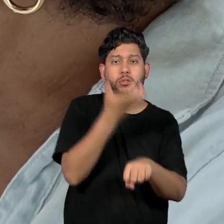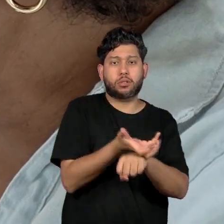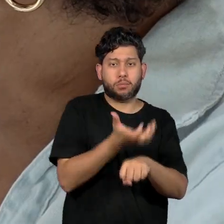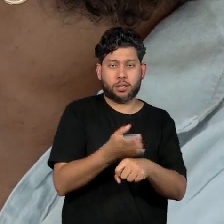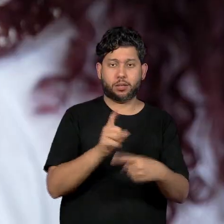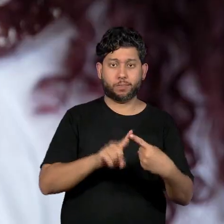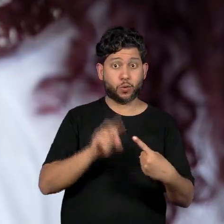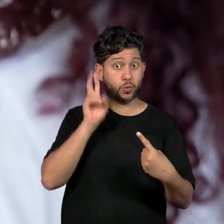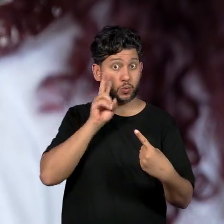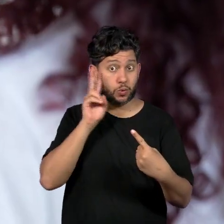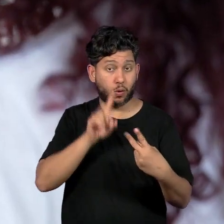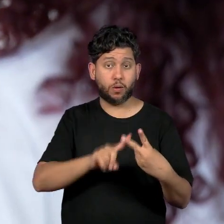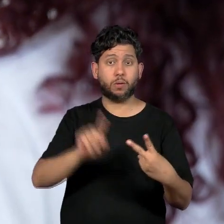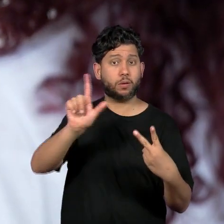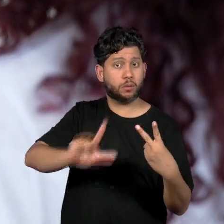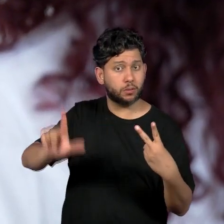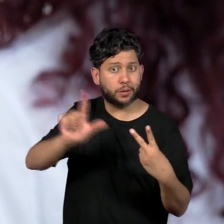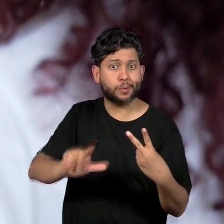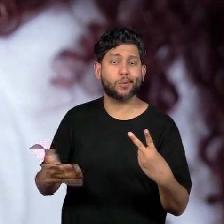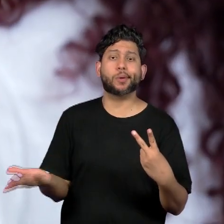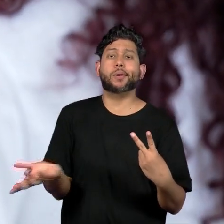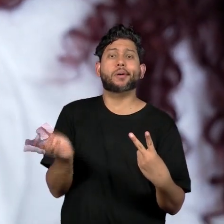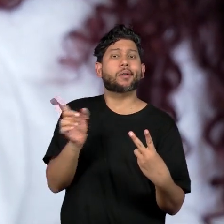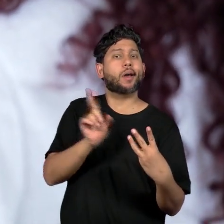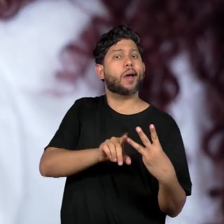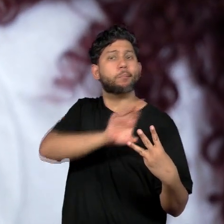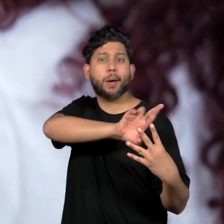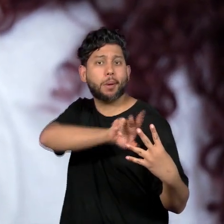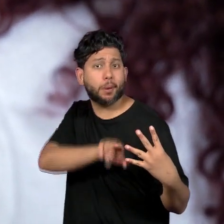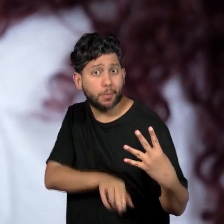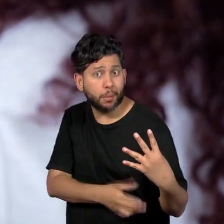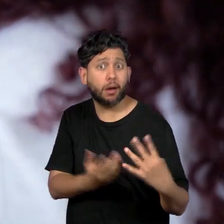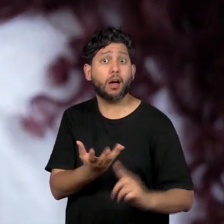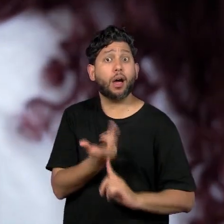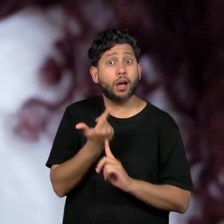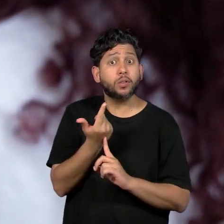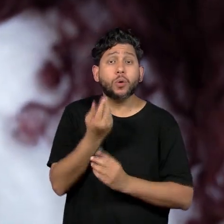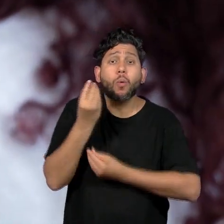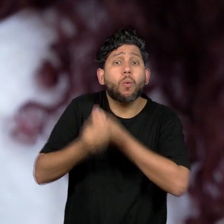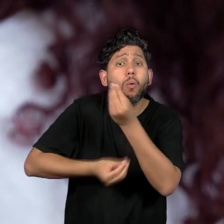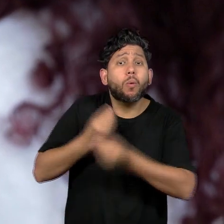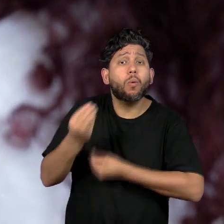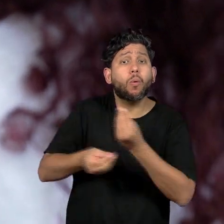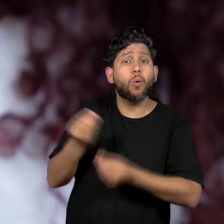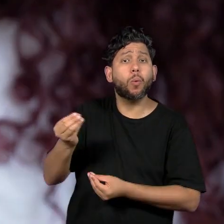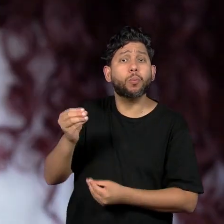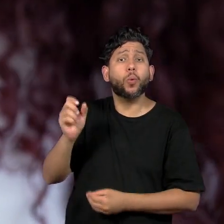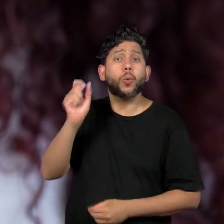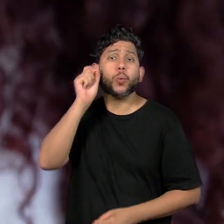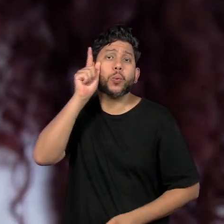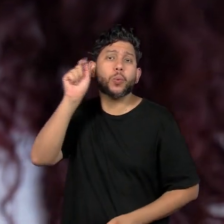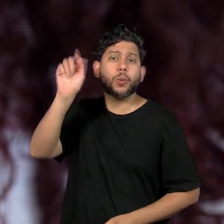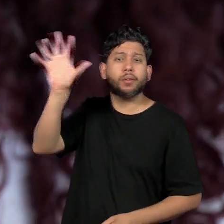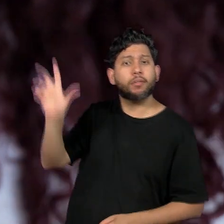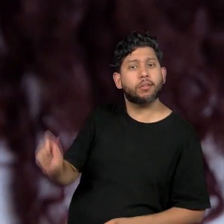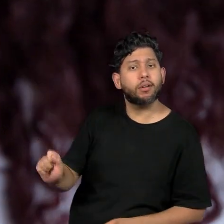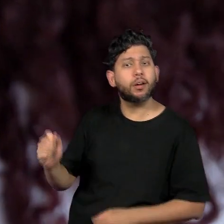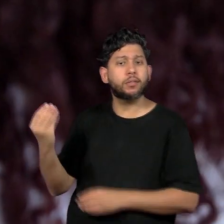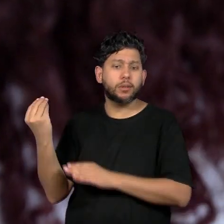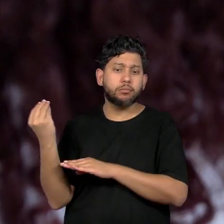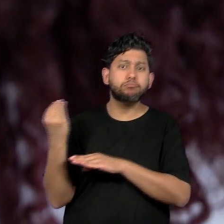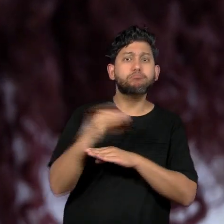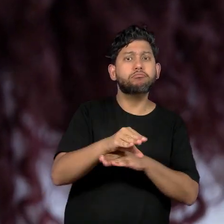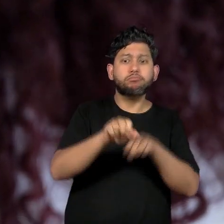história, em literatura, toda essa questão da influência da literatura, da influência da arte, da